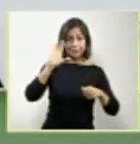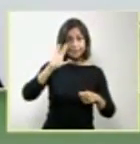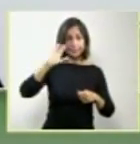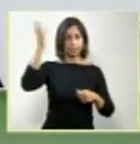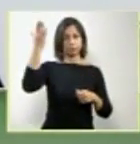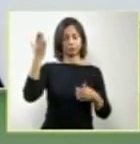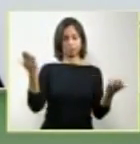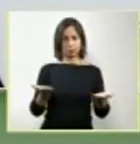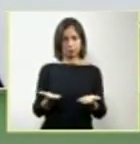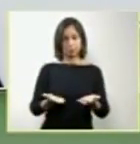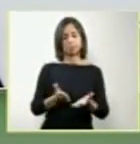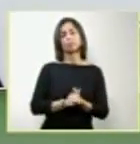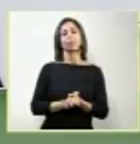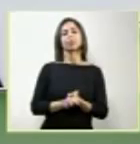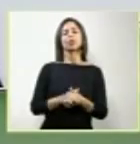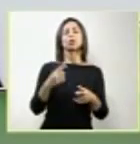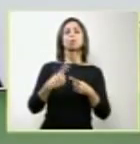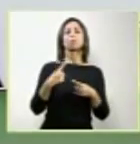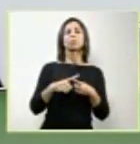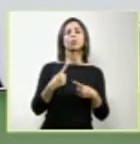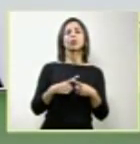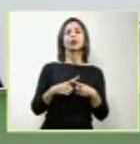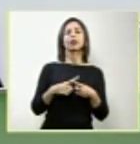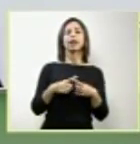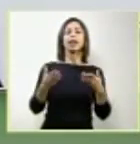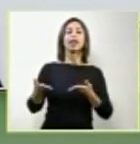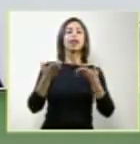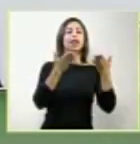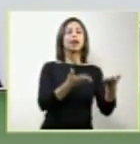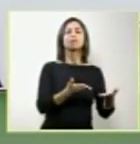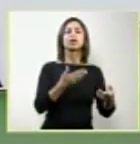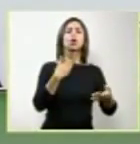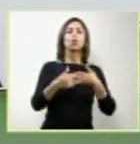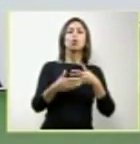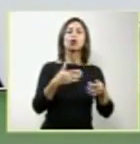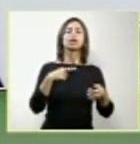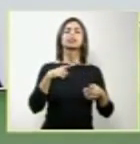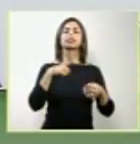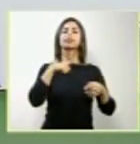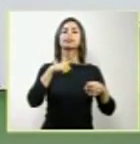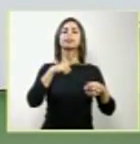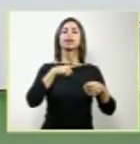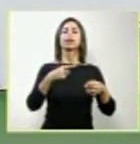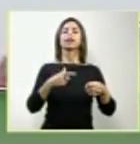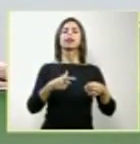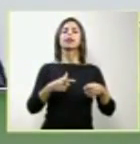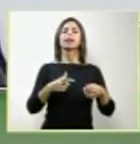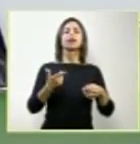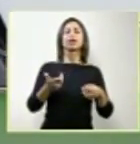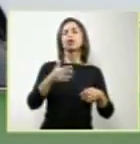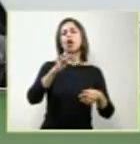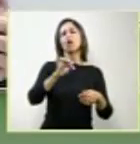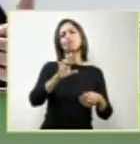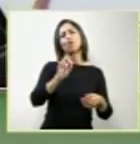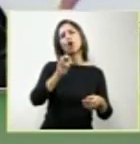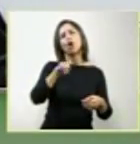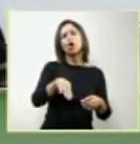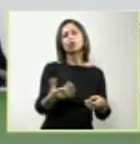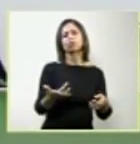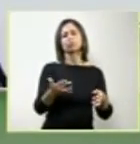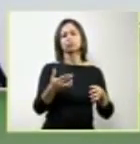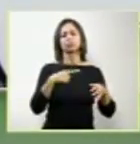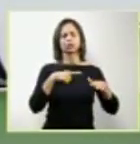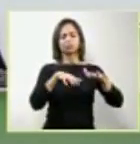porque levar ao Poder Judiciário, a primeira instância, uma decisão em que o tempo